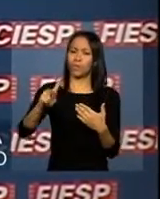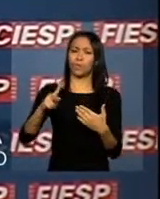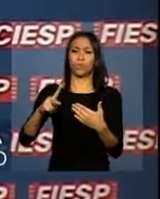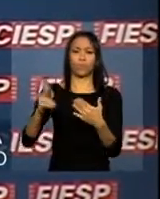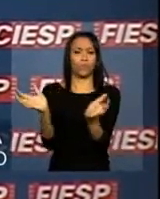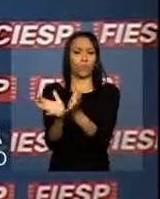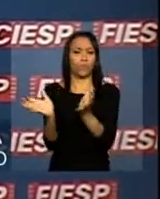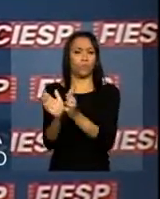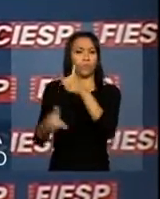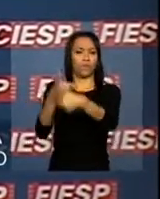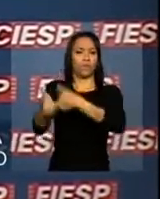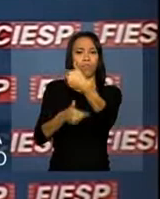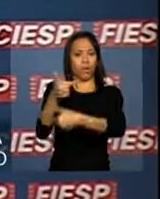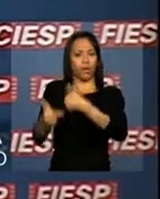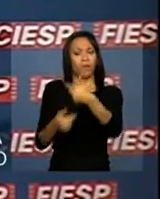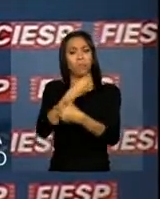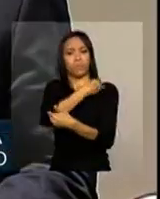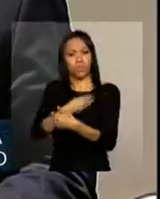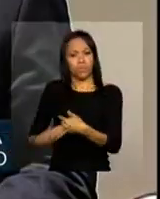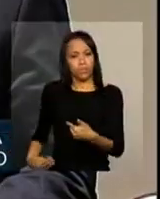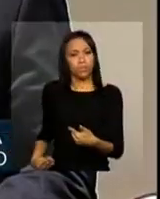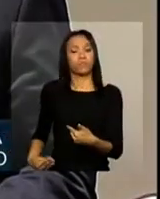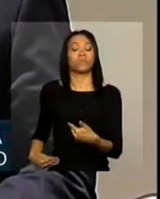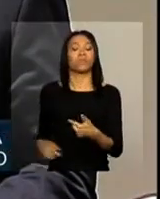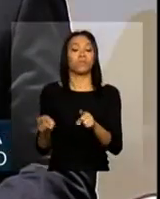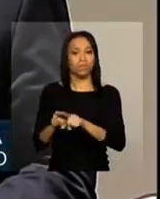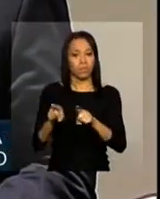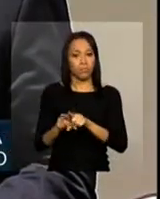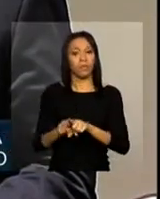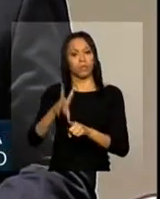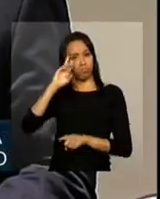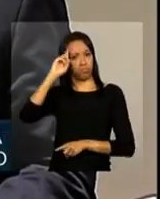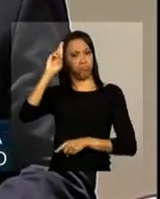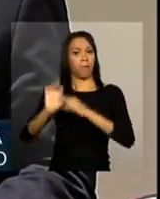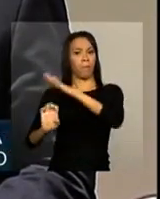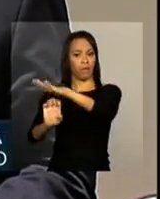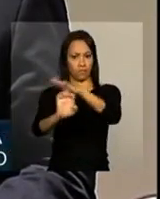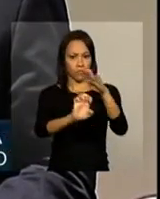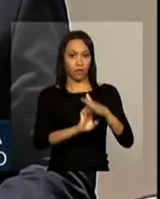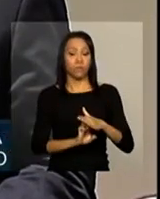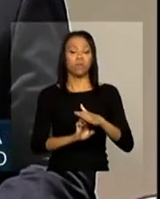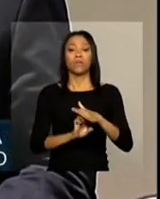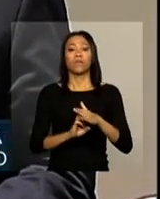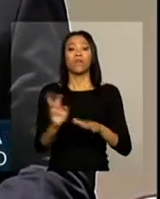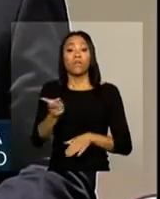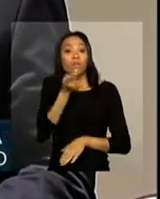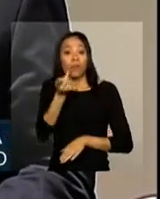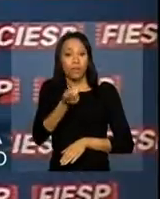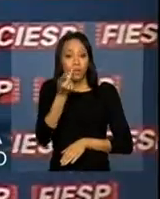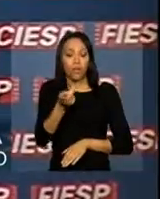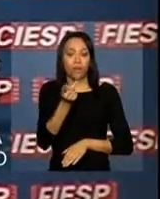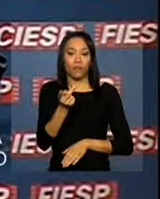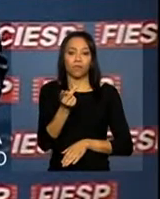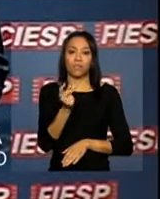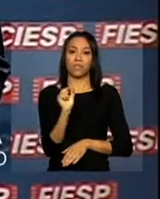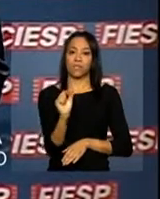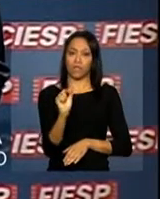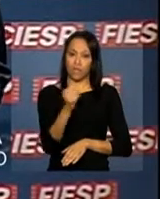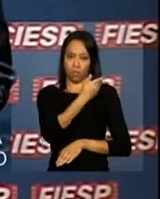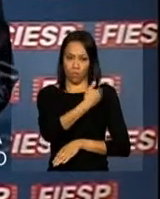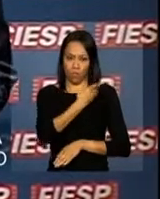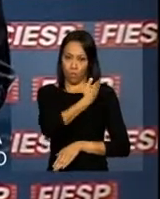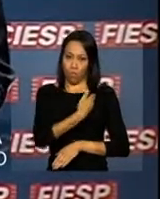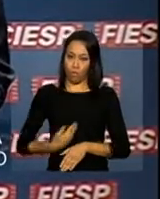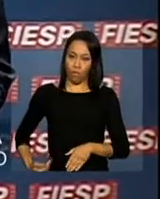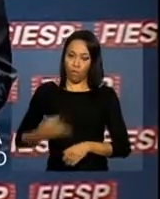de ministros e também de empresários. e dizer que do ponto de vista do governo